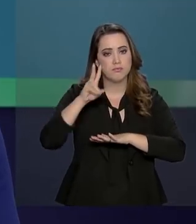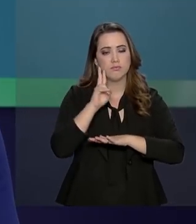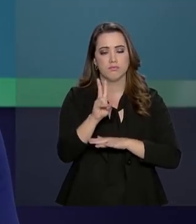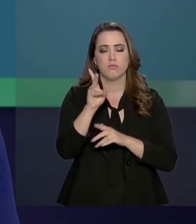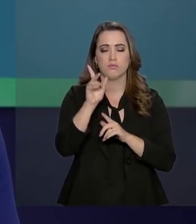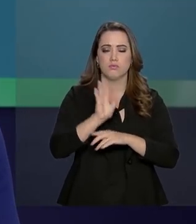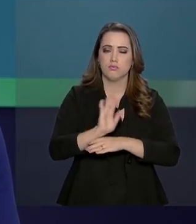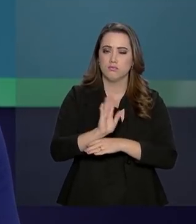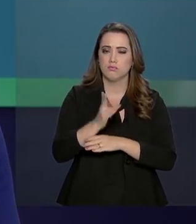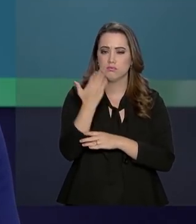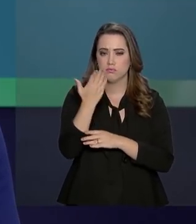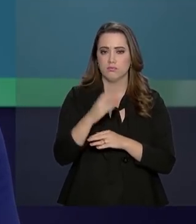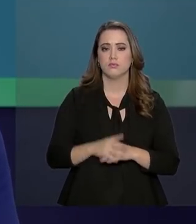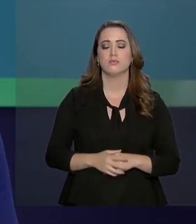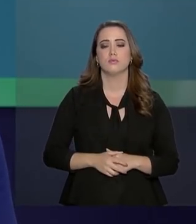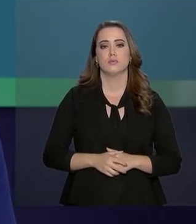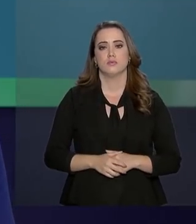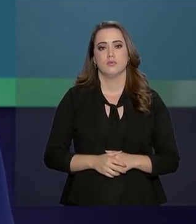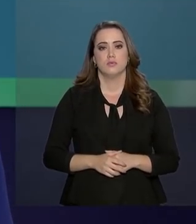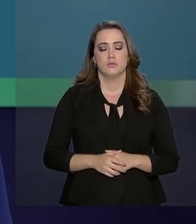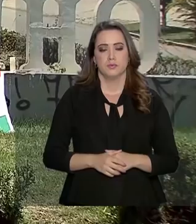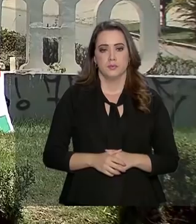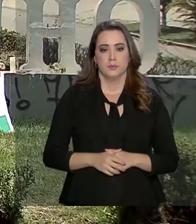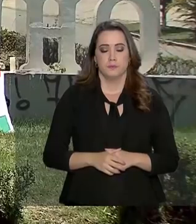na reportagem de Luana Karen.